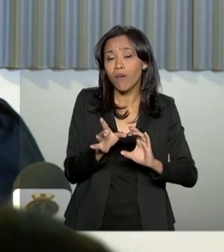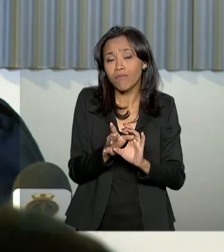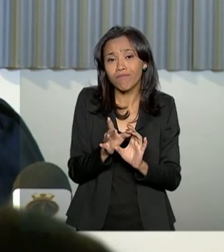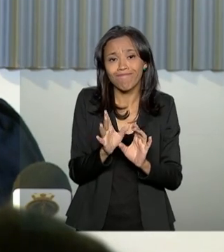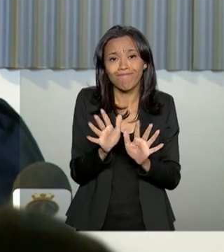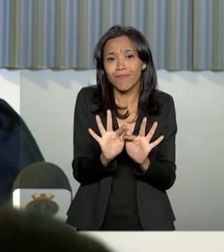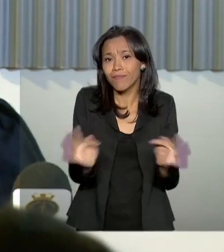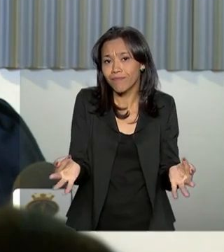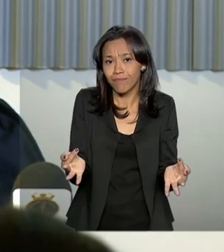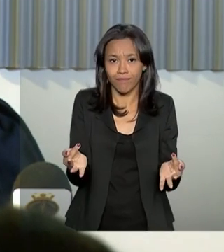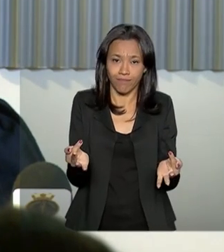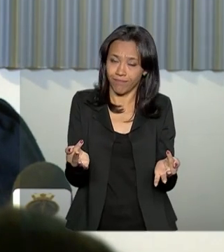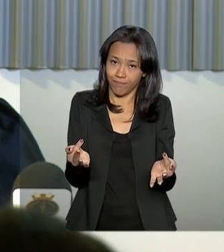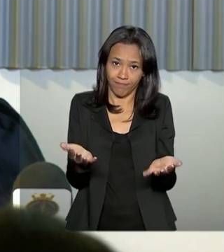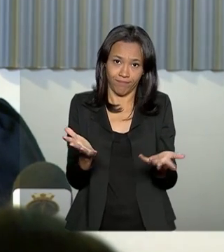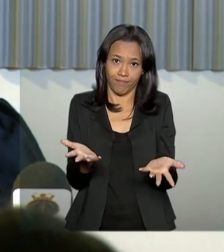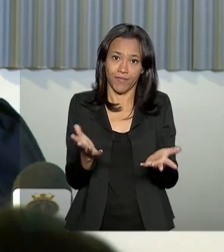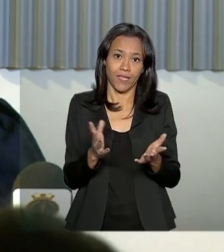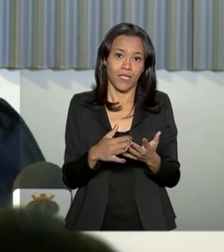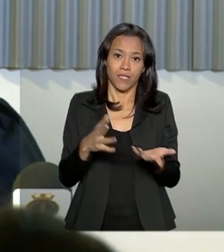nós fizéssemos comunicações